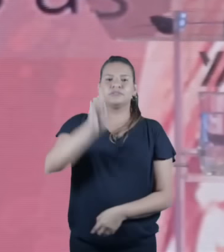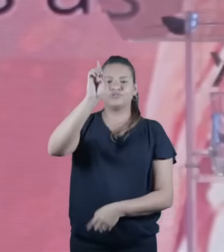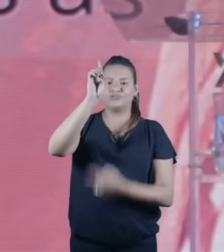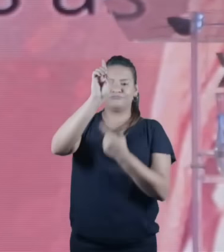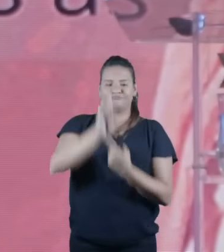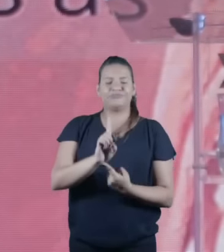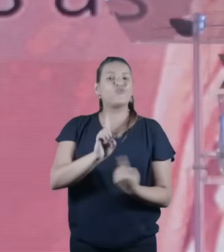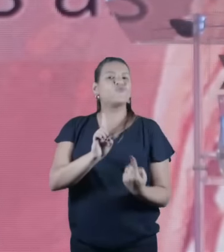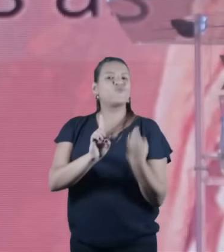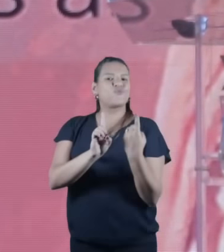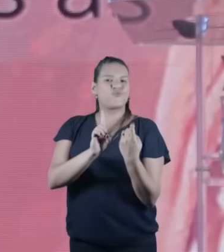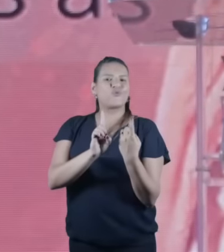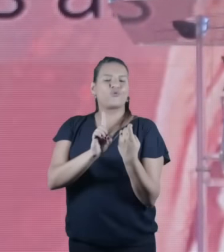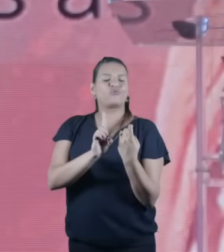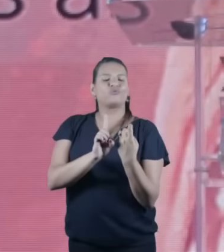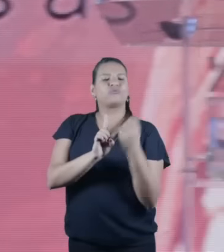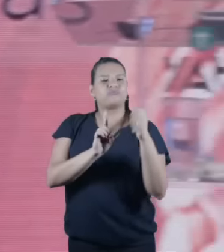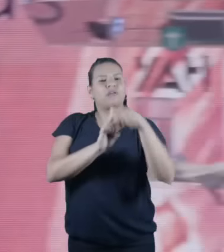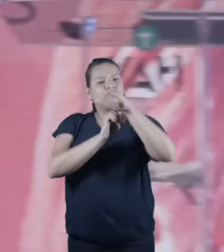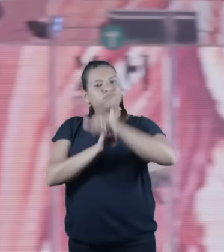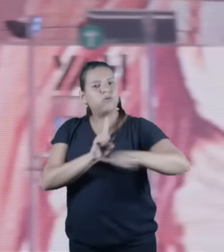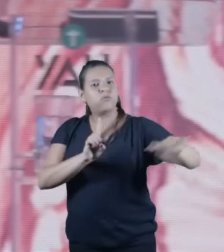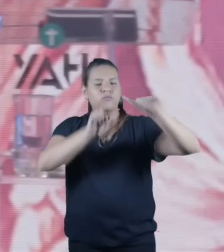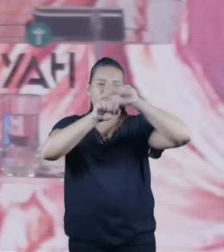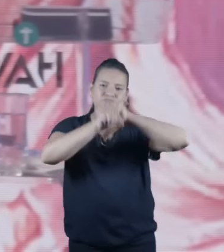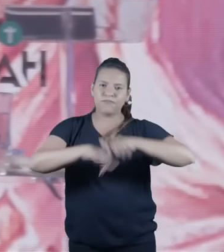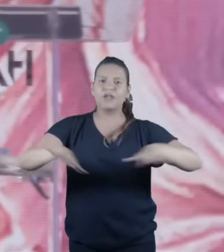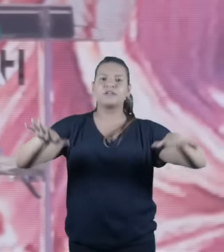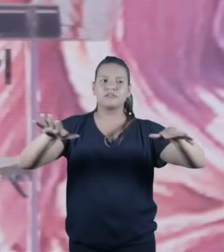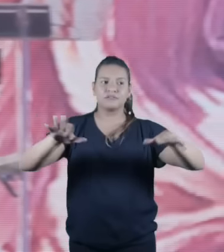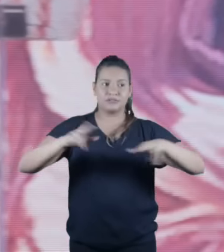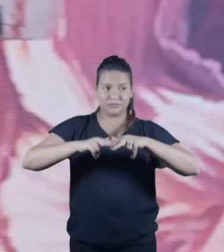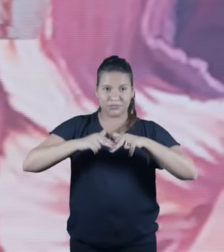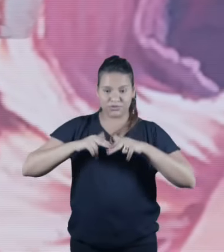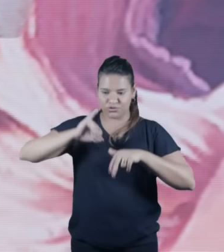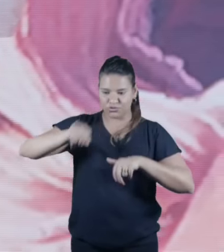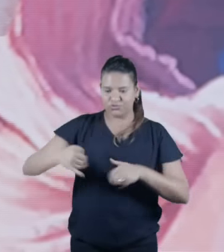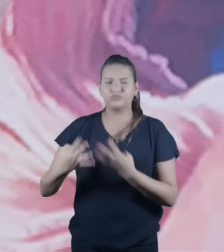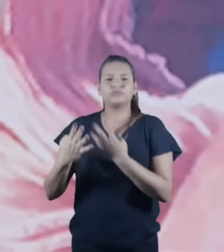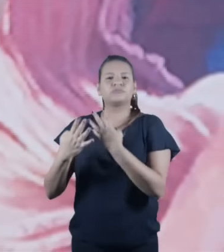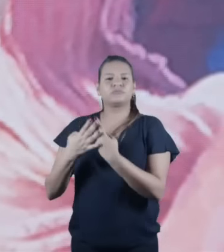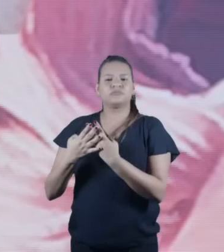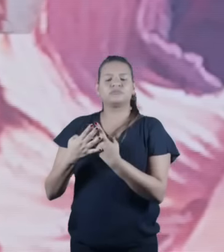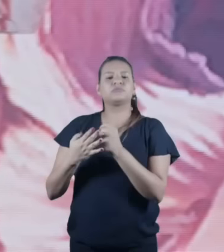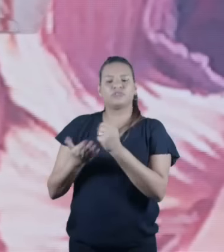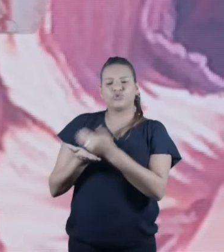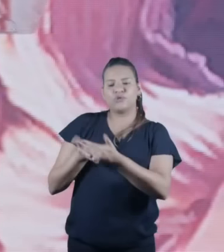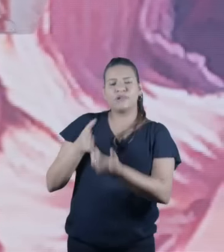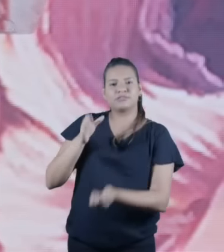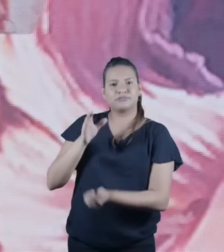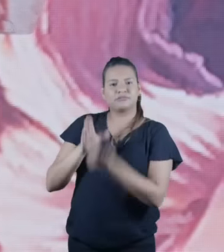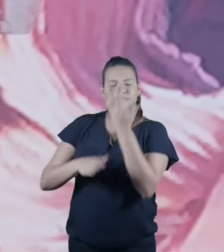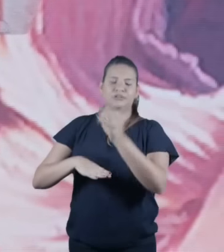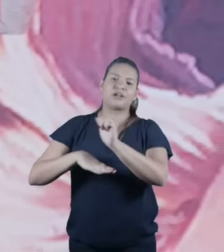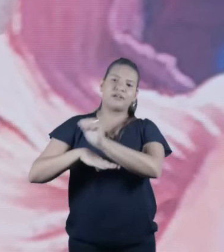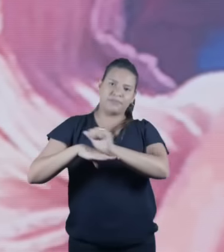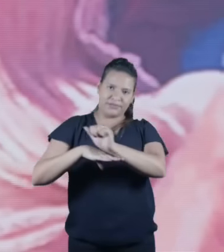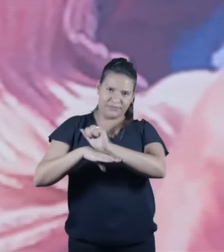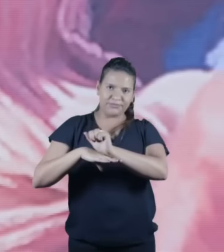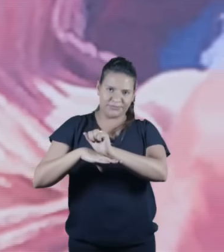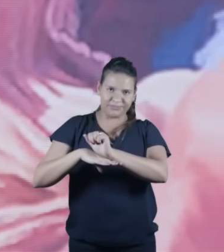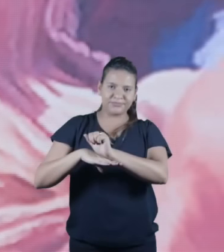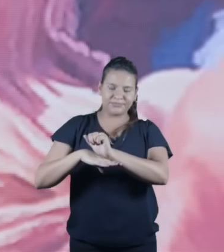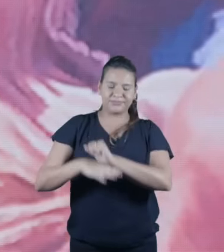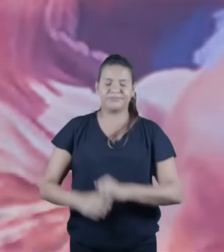Então, quando a gente fala de judaísmo, a gente tem que sempre começar por Abraão, e a gente vai falar dele também, ainda mais hoje.